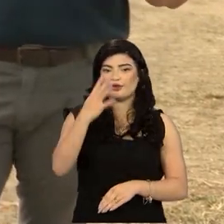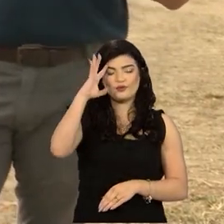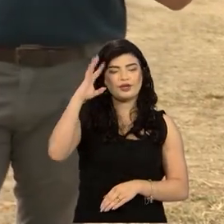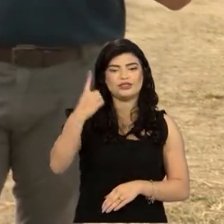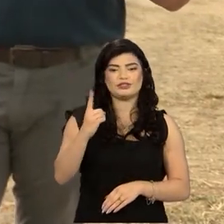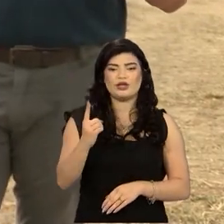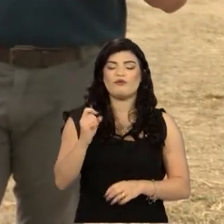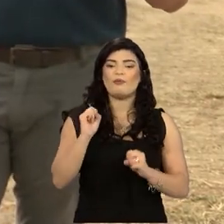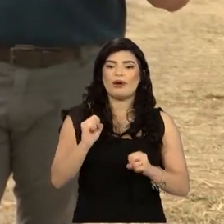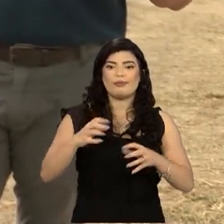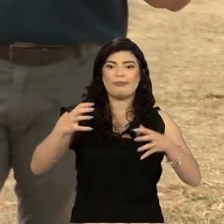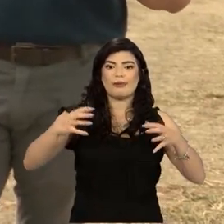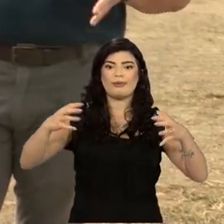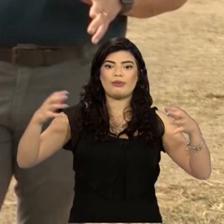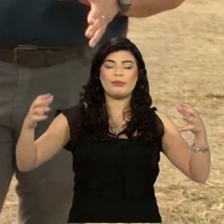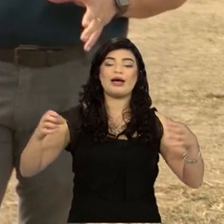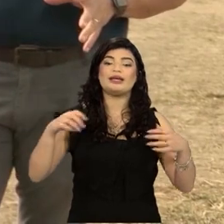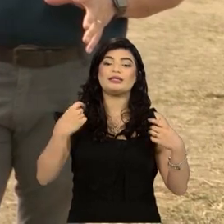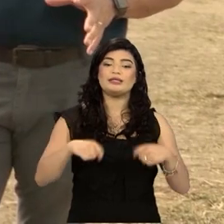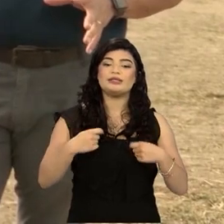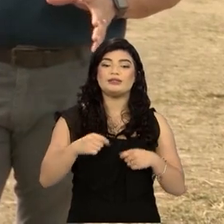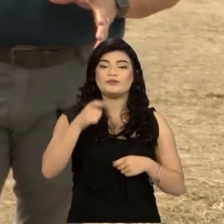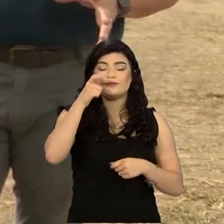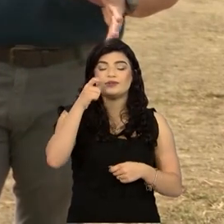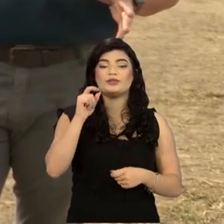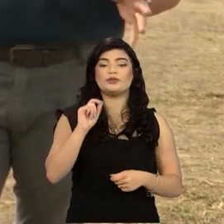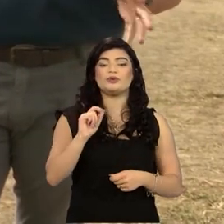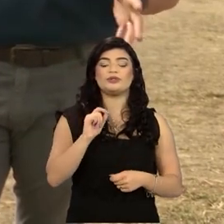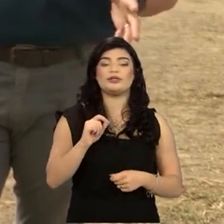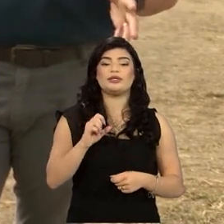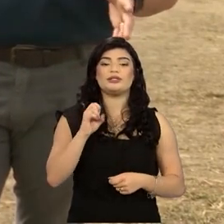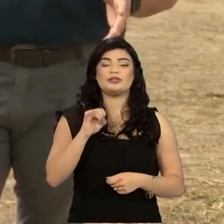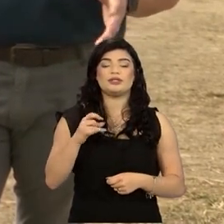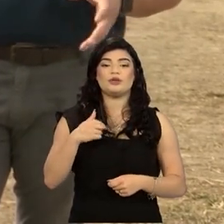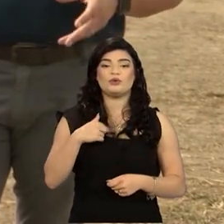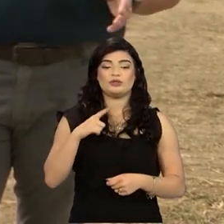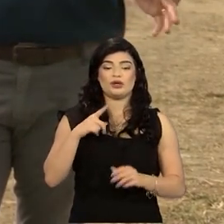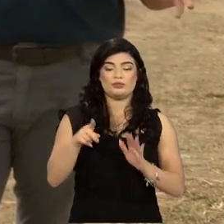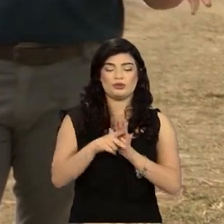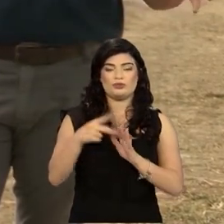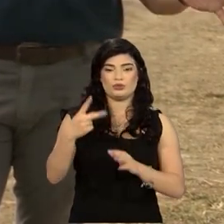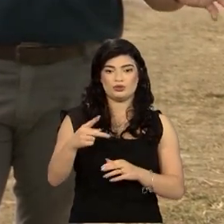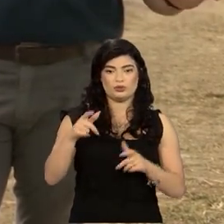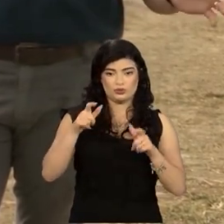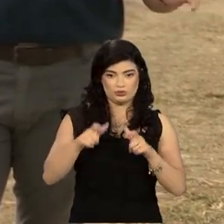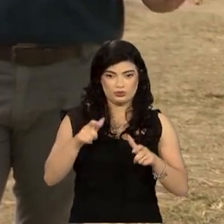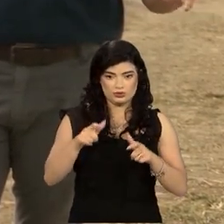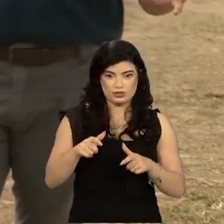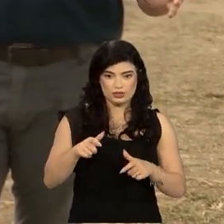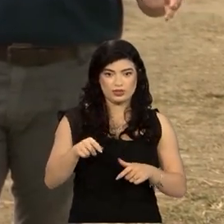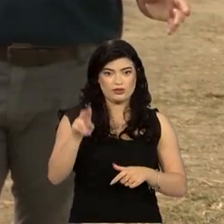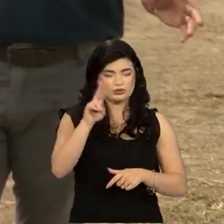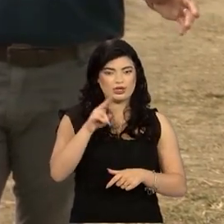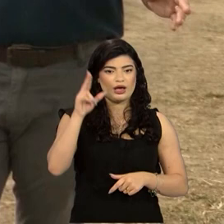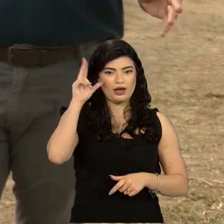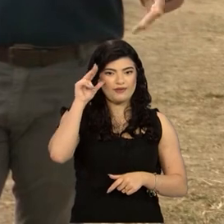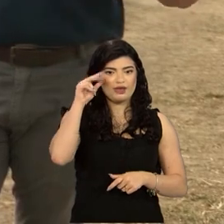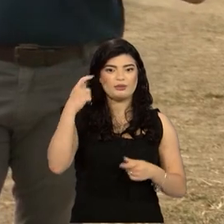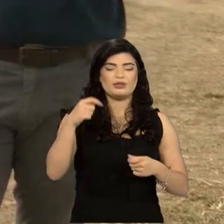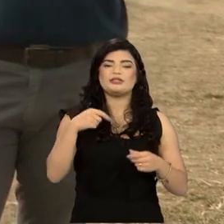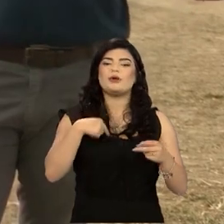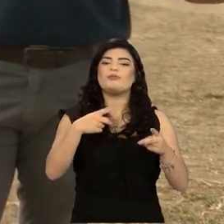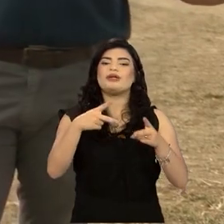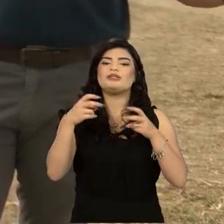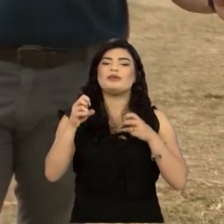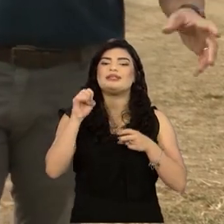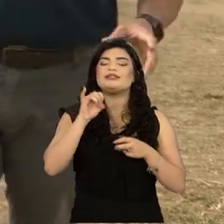Fica atento onde é que você vai. Por exemplo, se você tem uma propriedade, você quer montar ali umas cocheiras para cavalo, dá uma olhada se não está